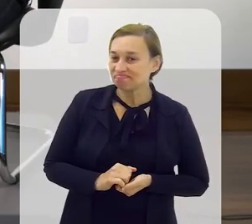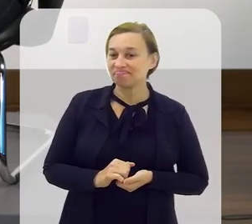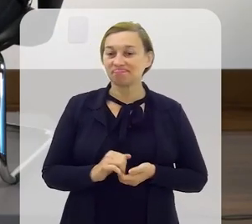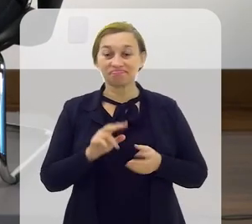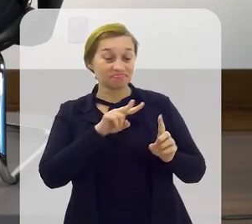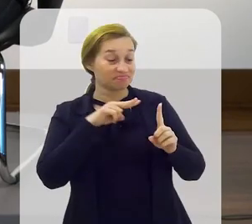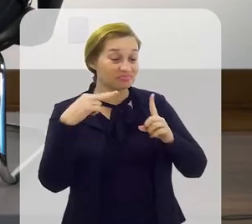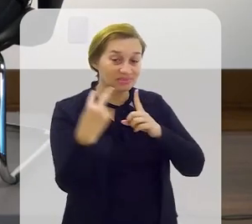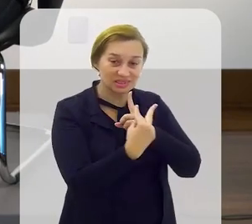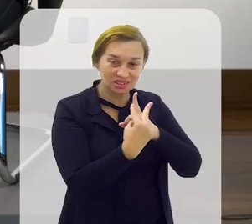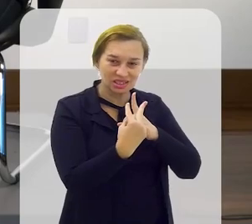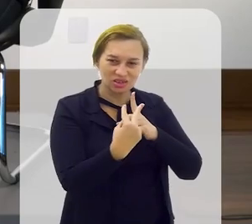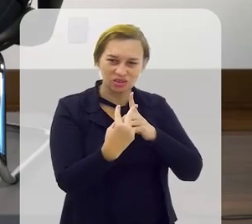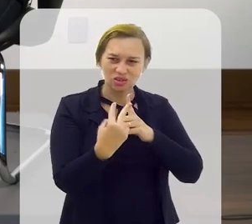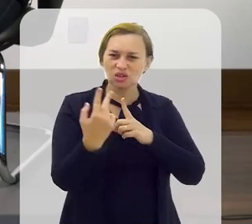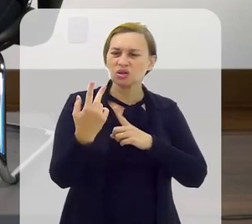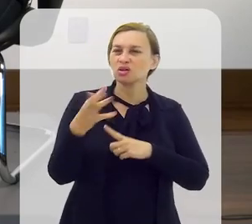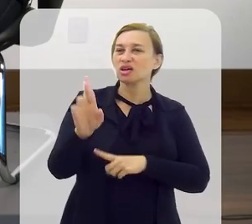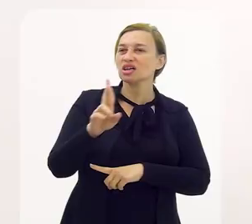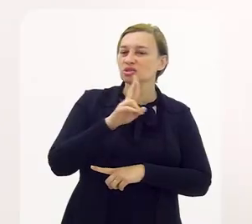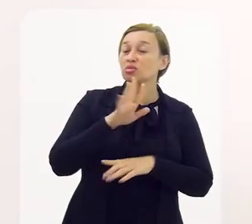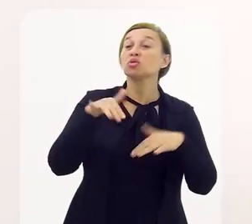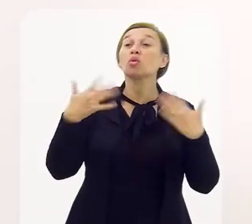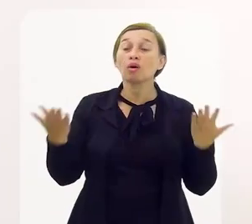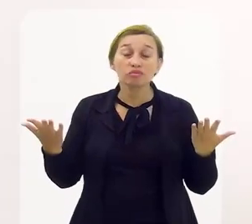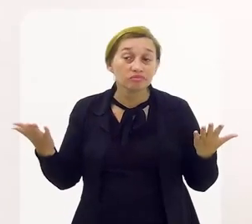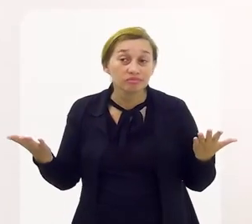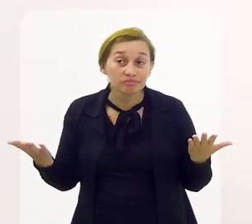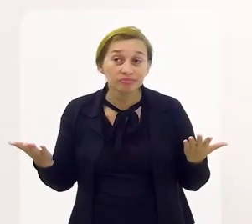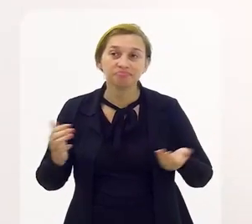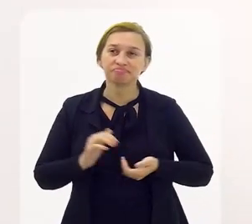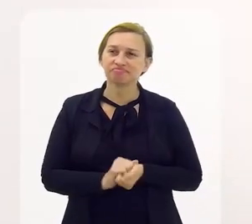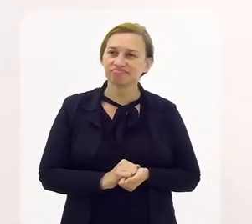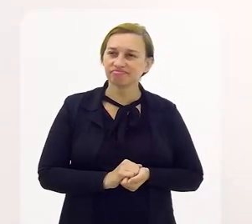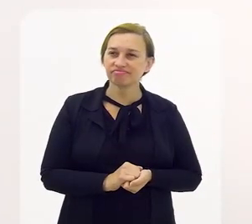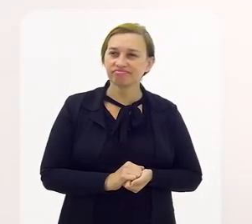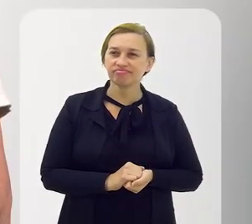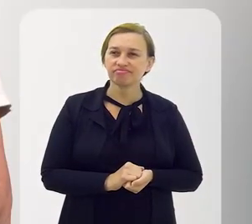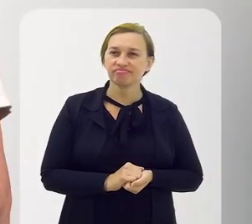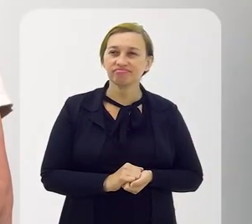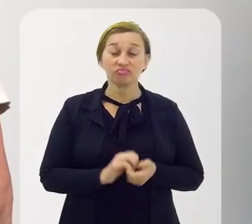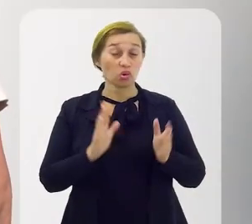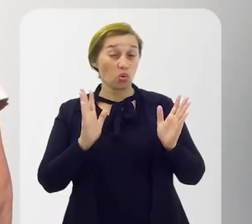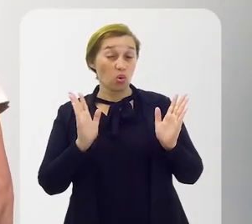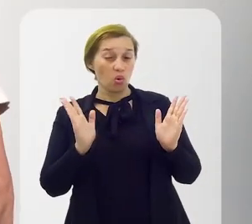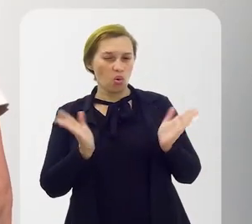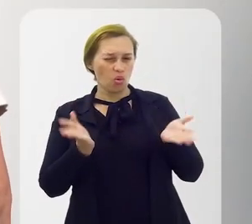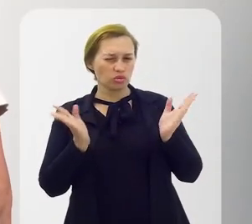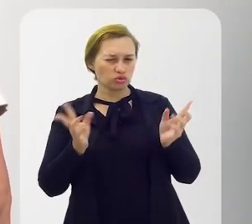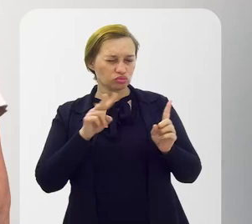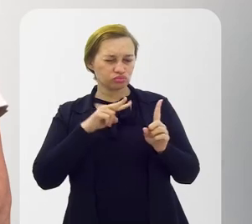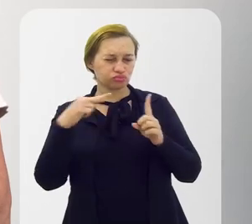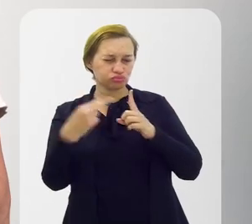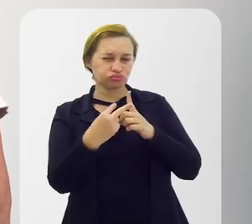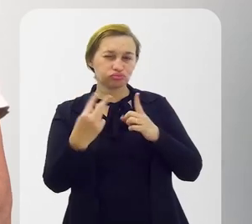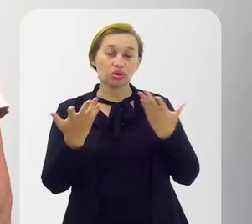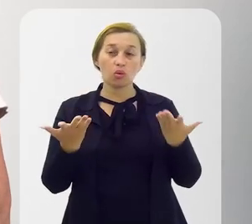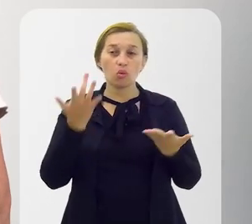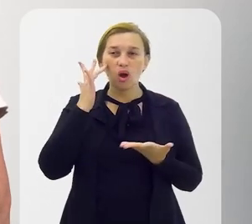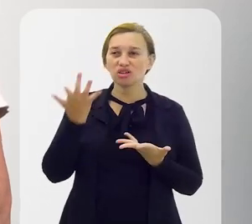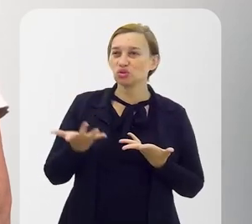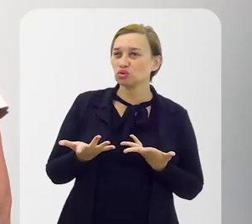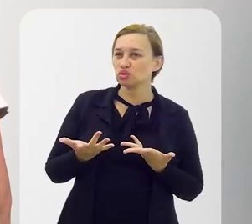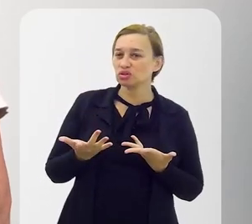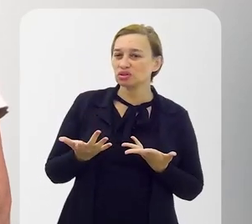A sua peça da sua autoria Sua primeira peça da sua autoria Olhando de hoje Eu acho que era